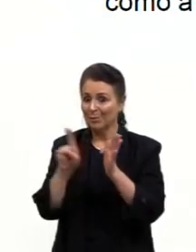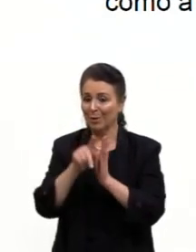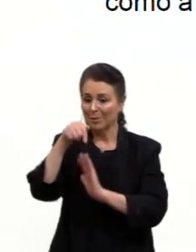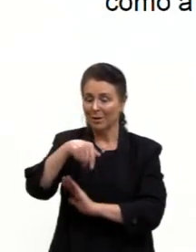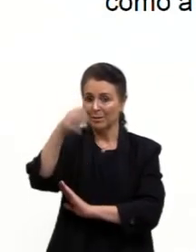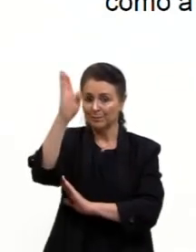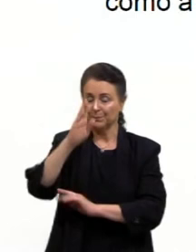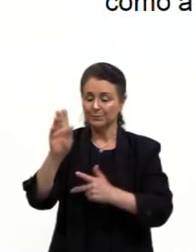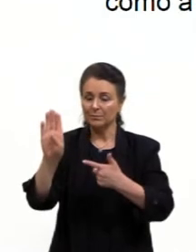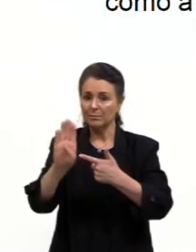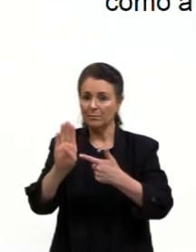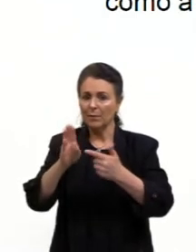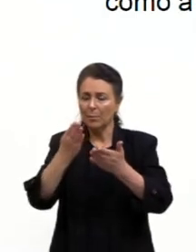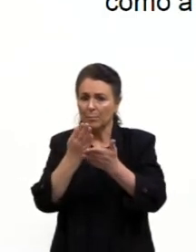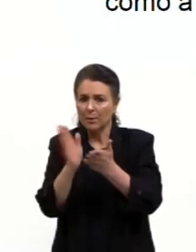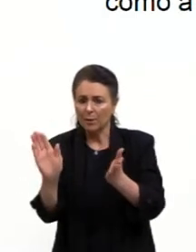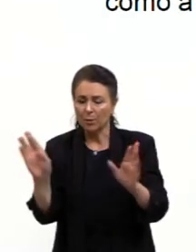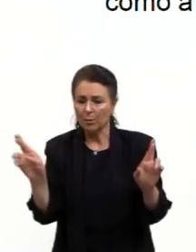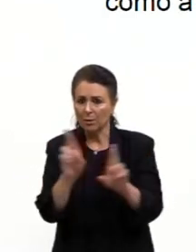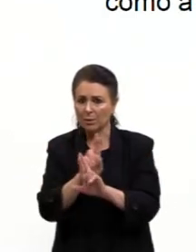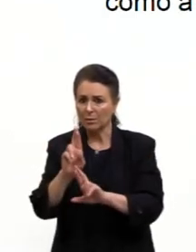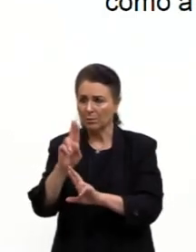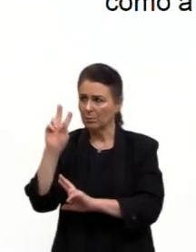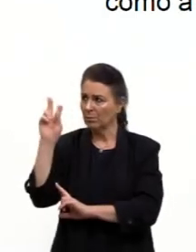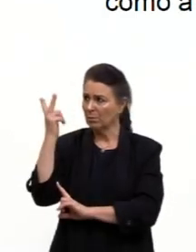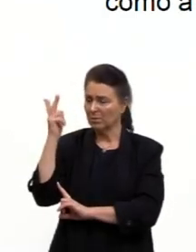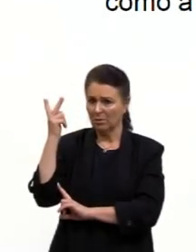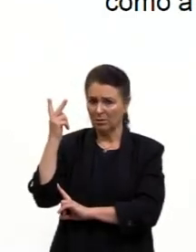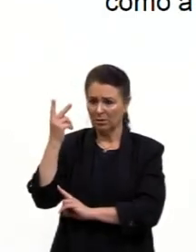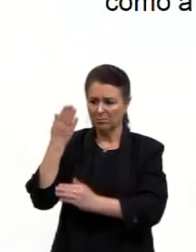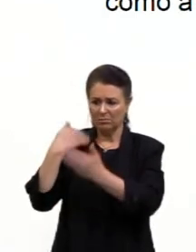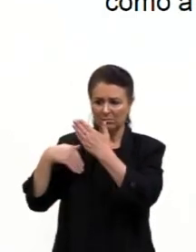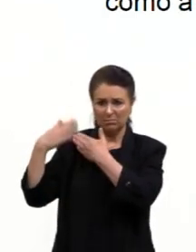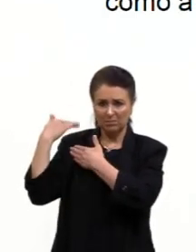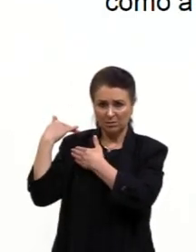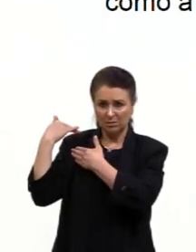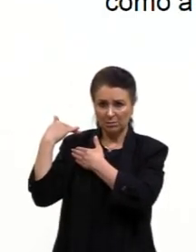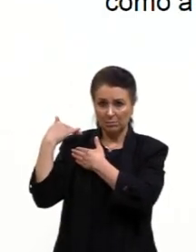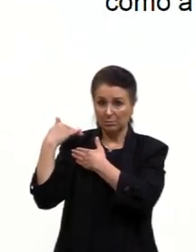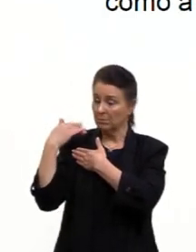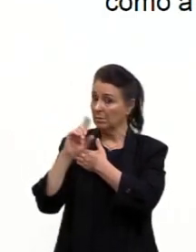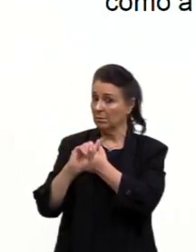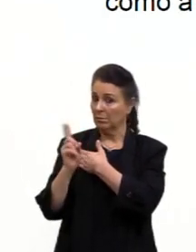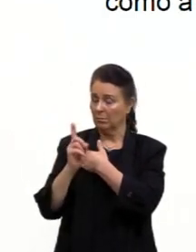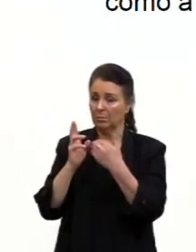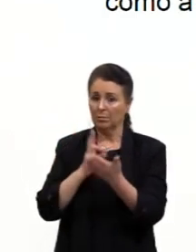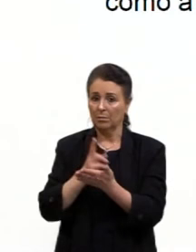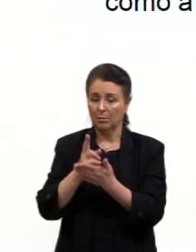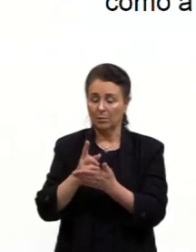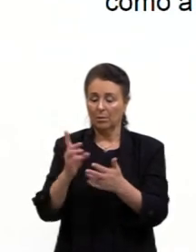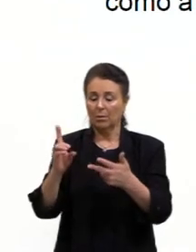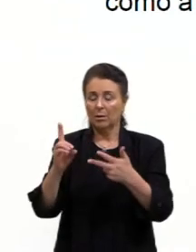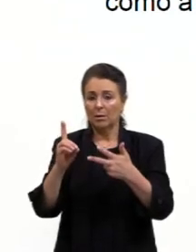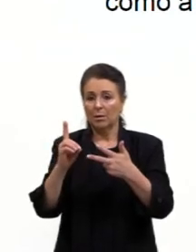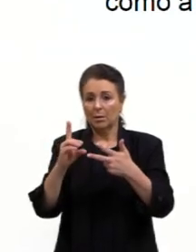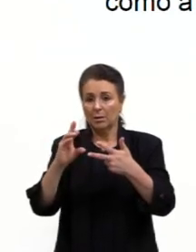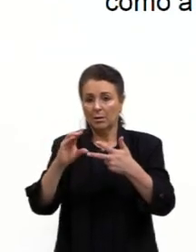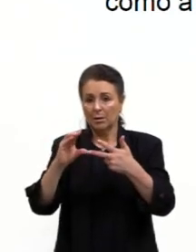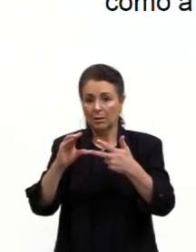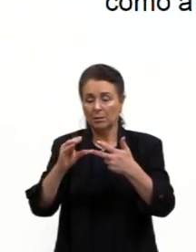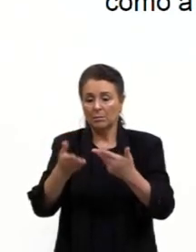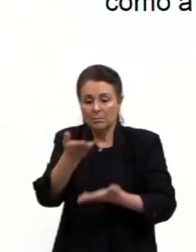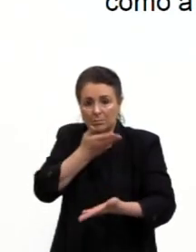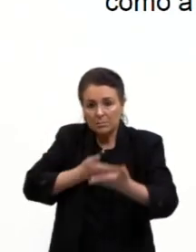perderam relação com seu passado histórico. Não perderam, eles mantêm essa relação. Derivam da interação